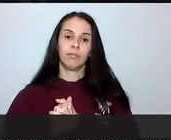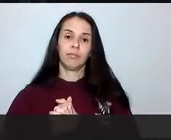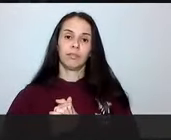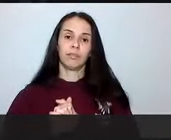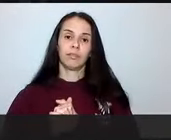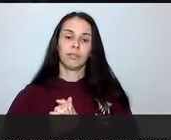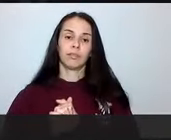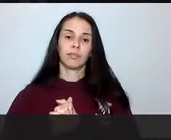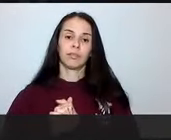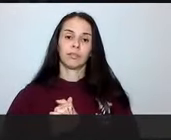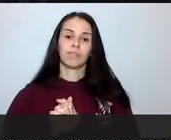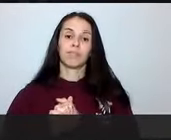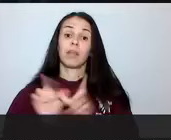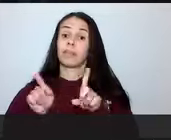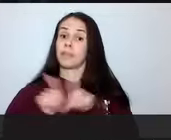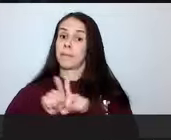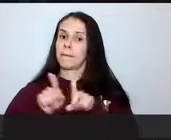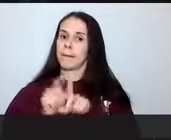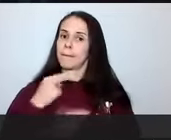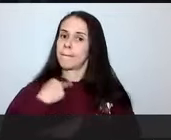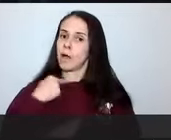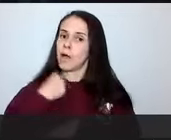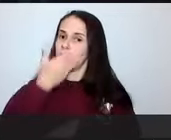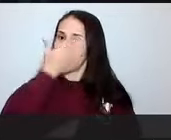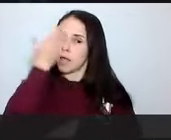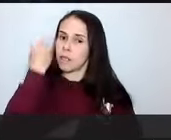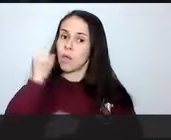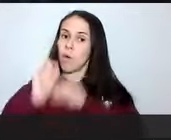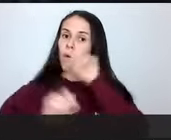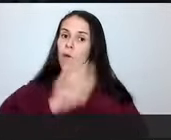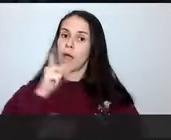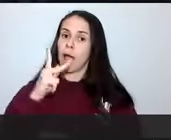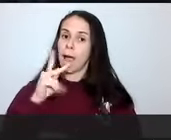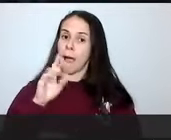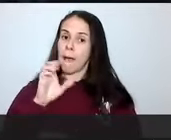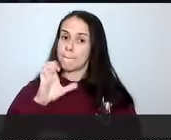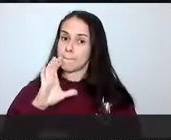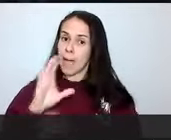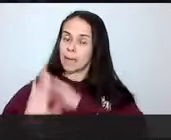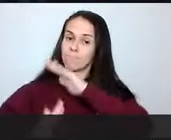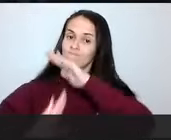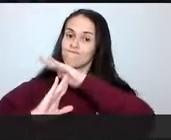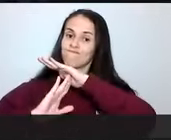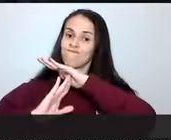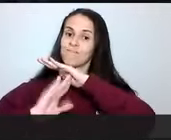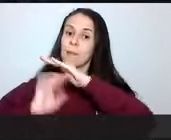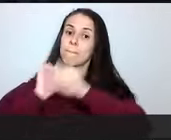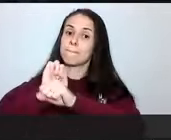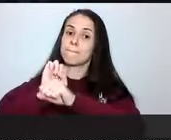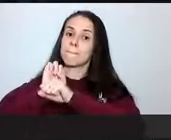Não podemos esquecer, professor Burma, também, que essa PEC do teto, na realidade, ela congelou os gastos